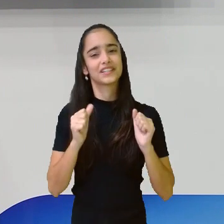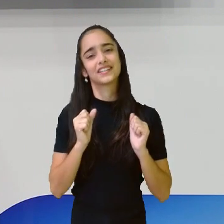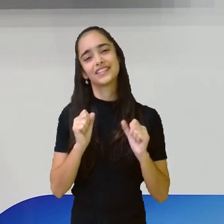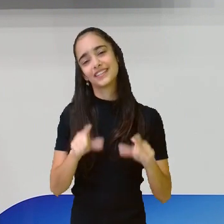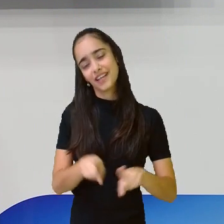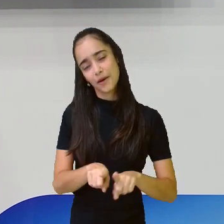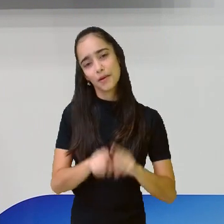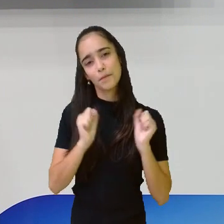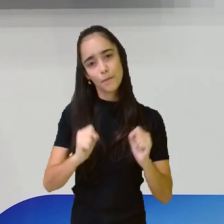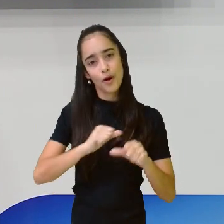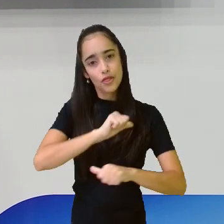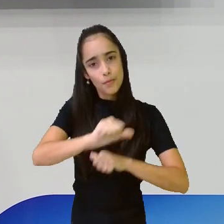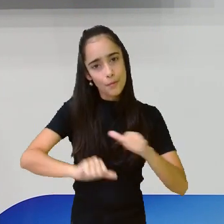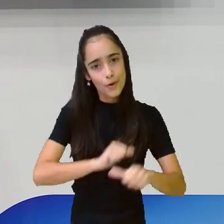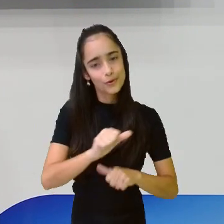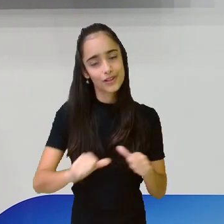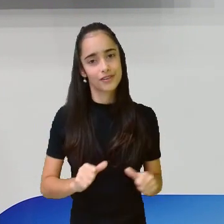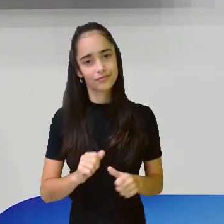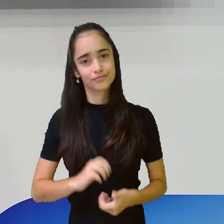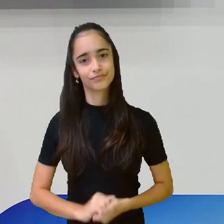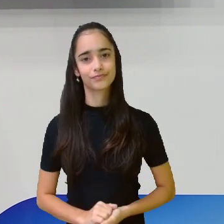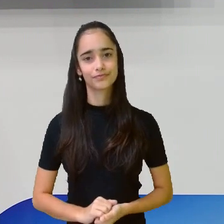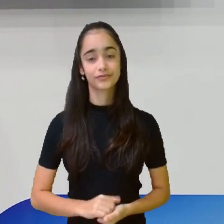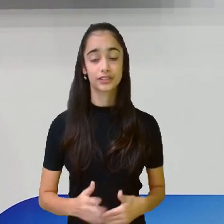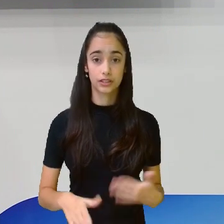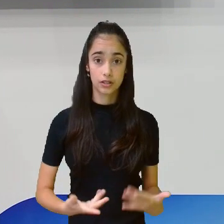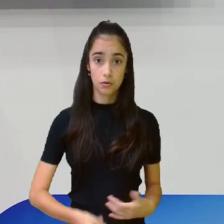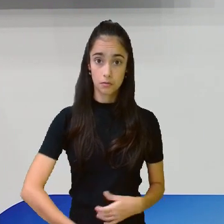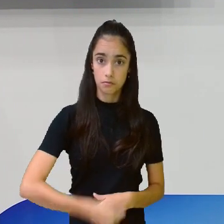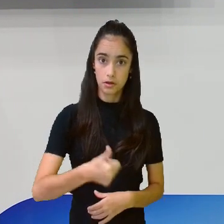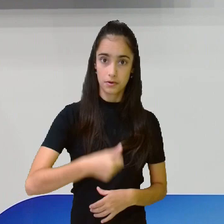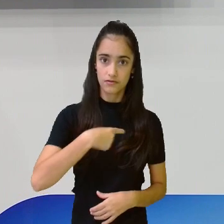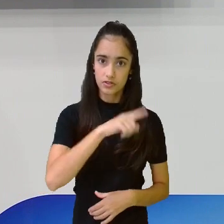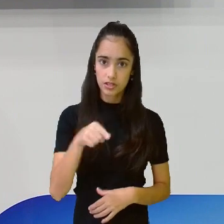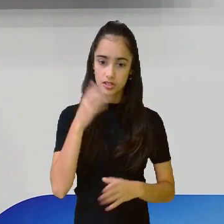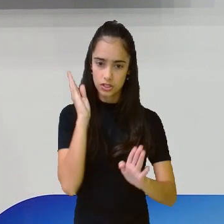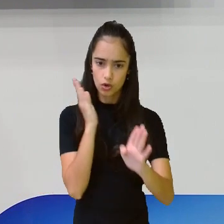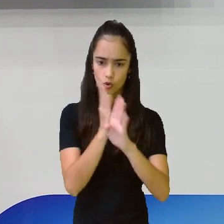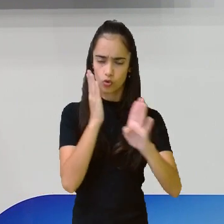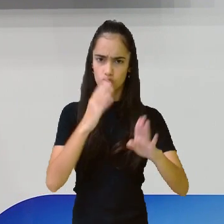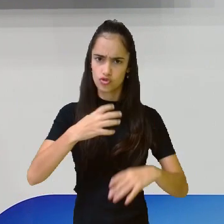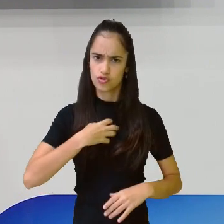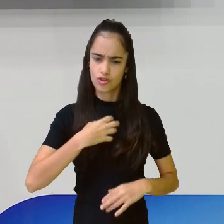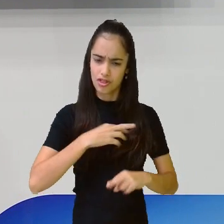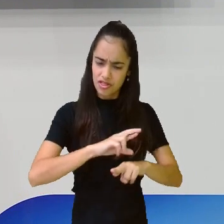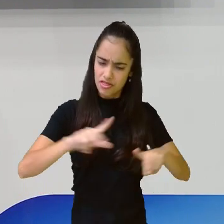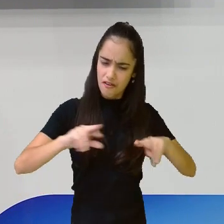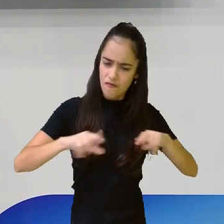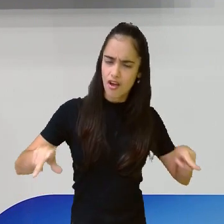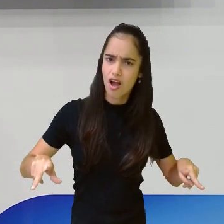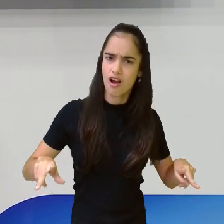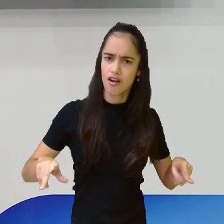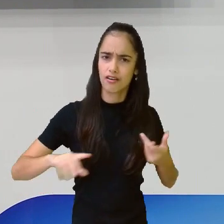pode contar aí com os mesmos elementos, você vai encontrar em versões diferentes, com morais diferentes.